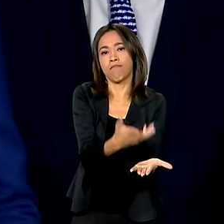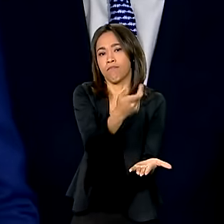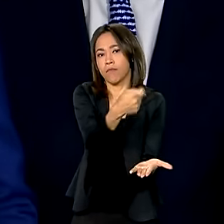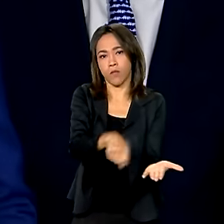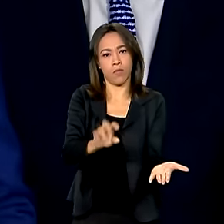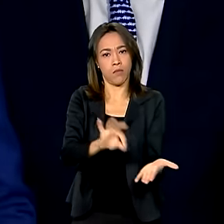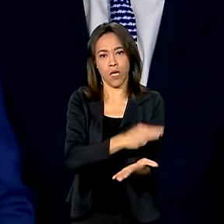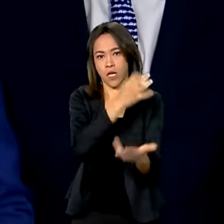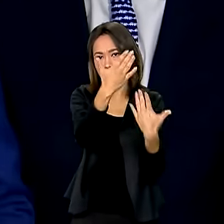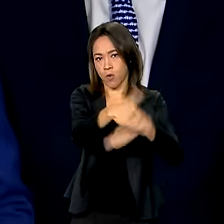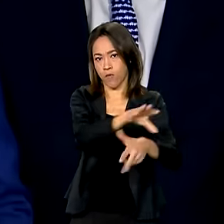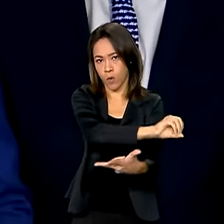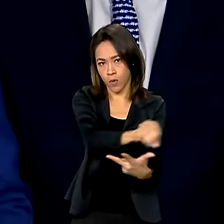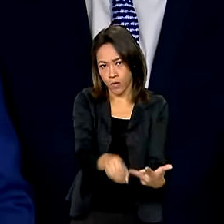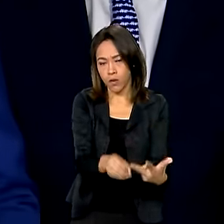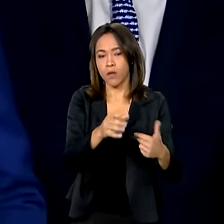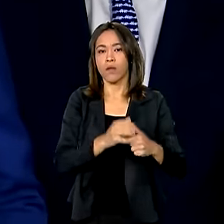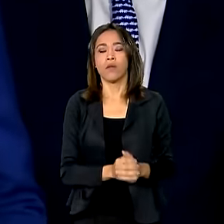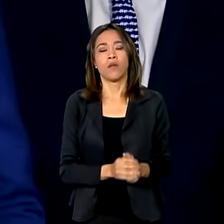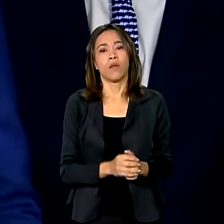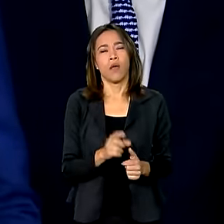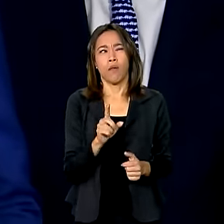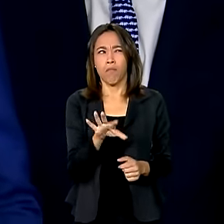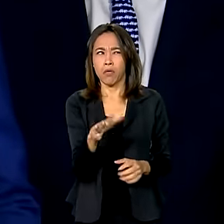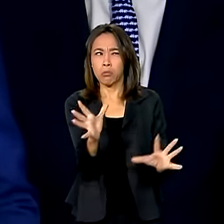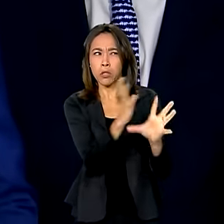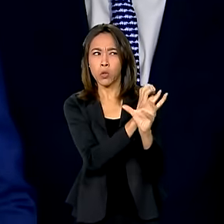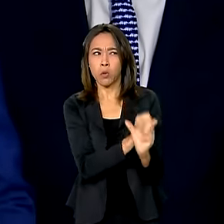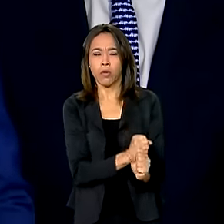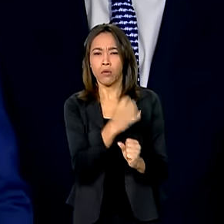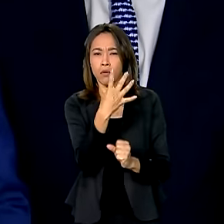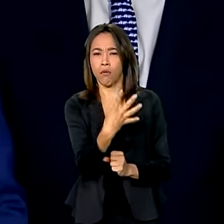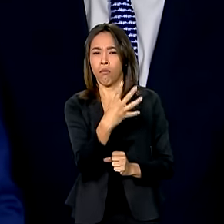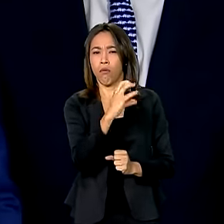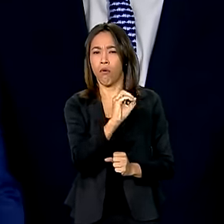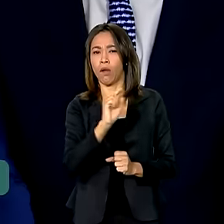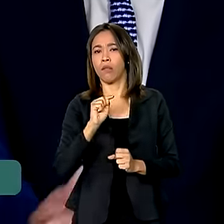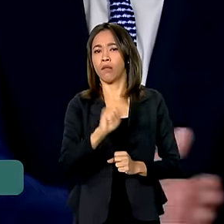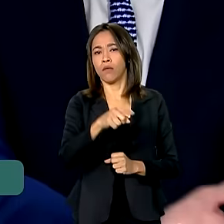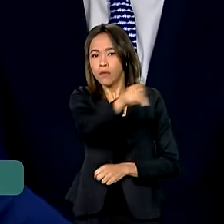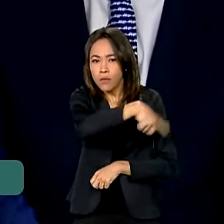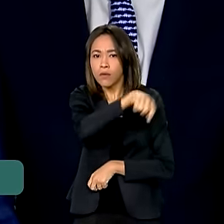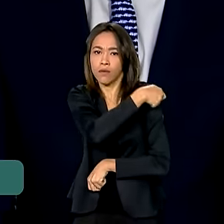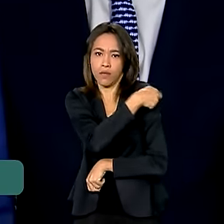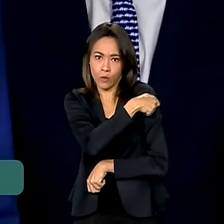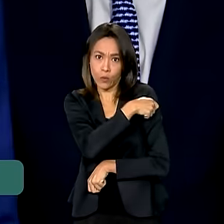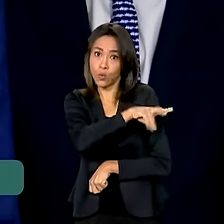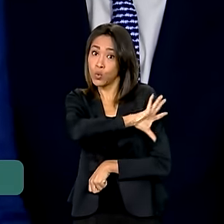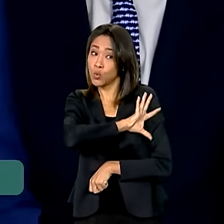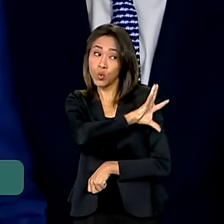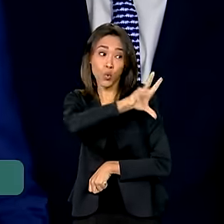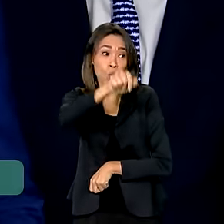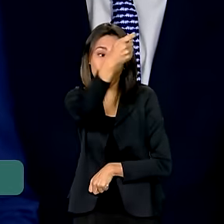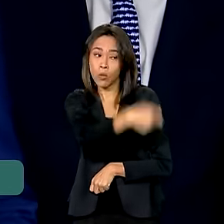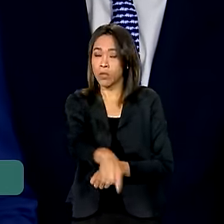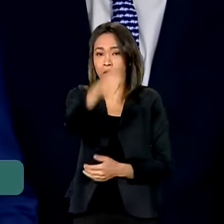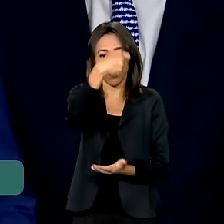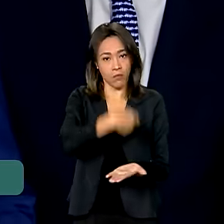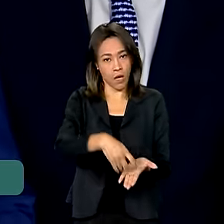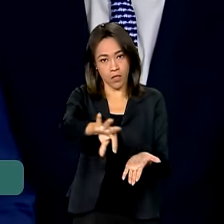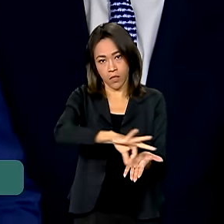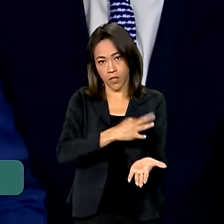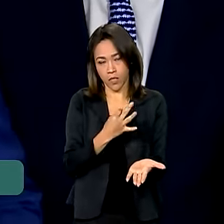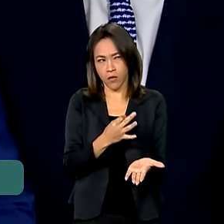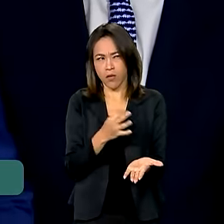Isso, a previsão é que seja aproximadamente 40 mil alunos, então todos serão isentos. Representa